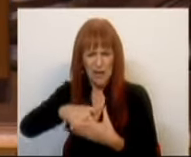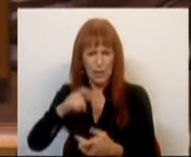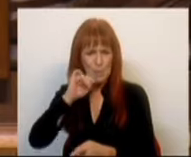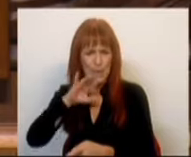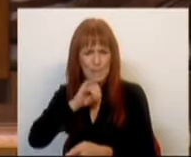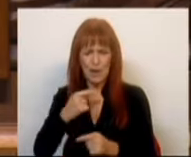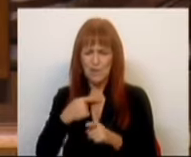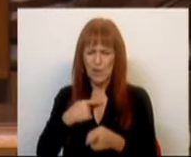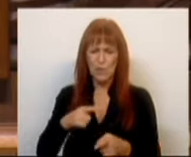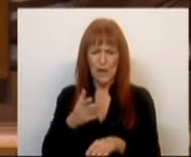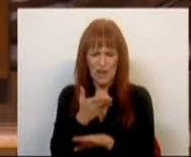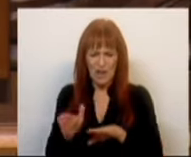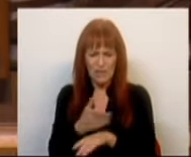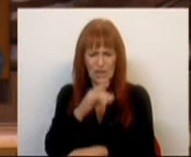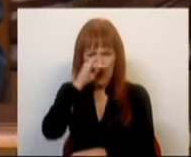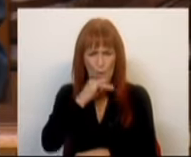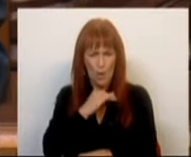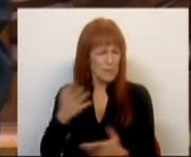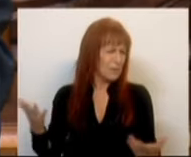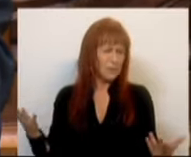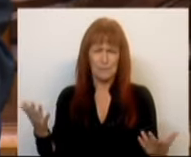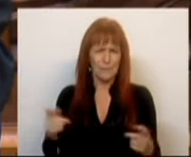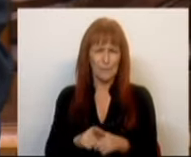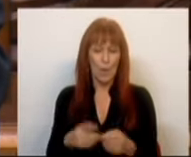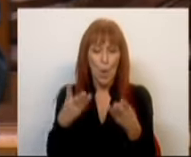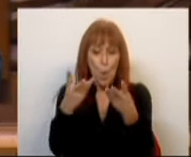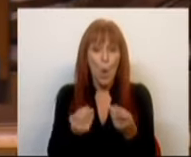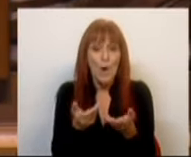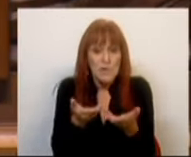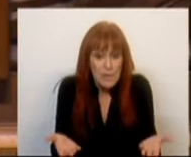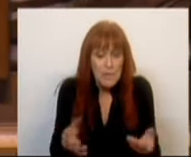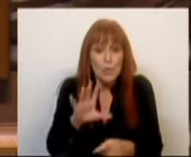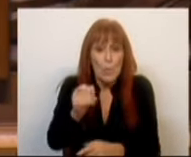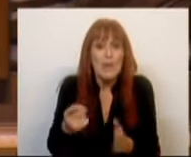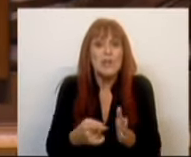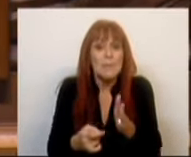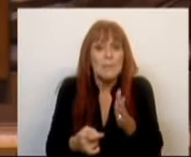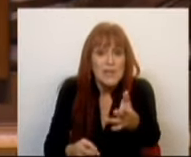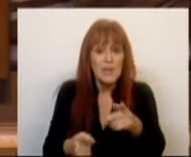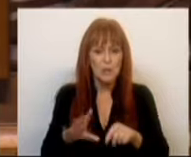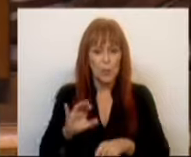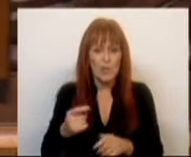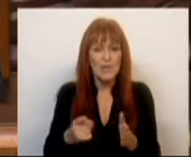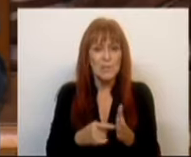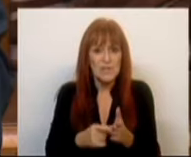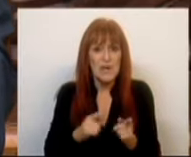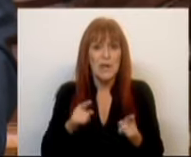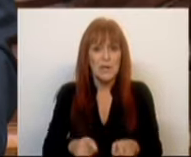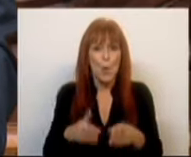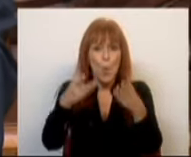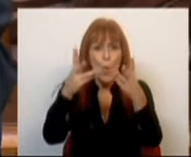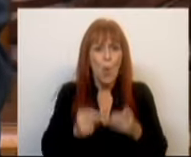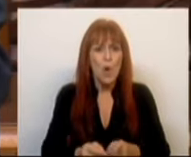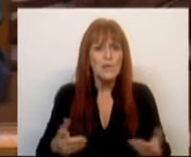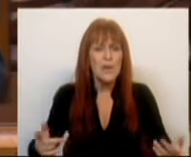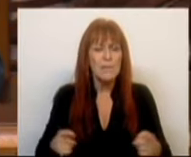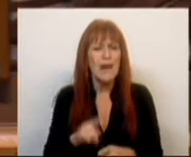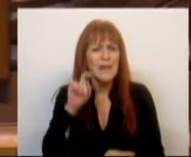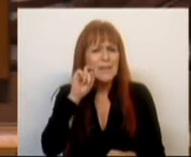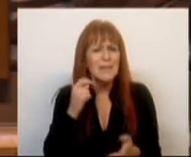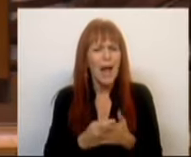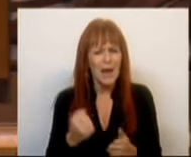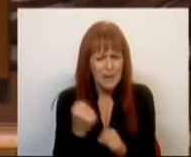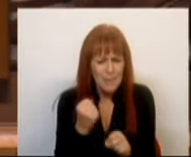dividir em quartos, que seja um orçamento que o país precisa, que o país precisa de um orçamento que garante